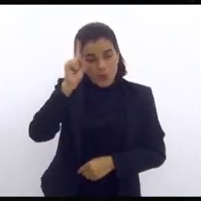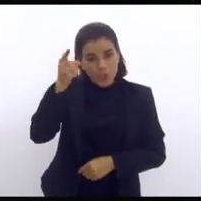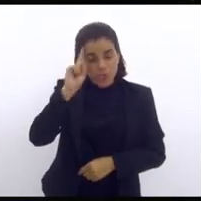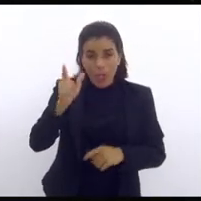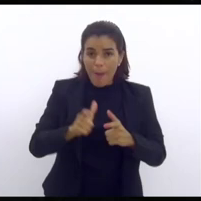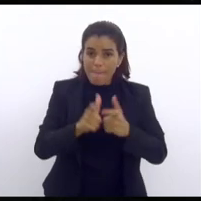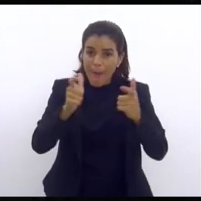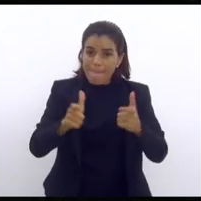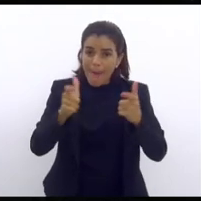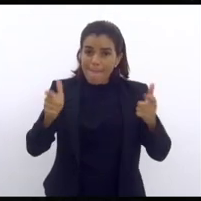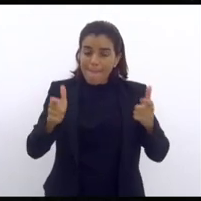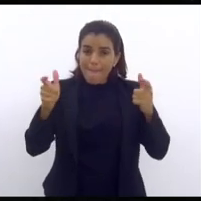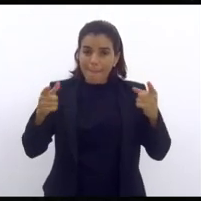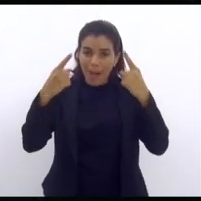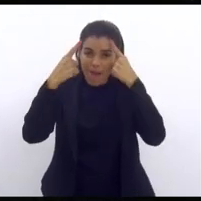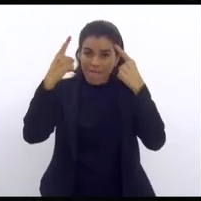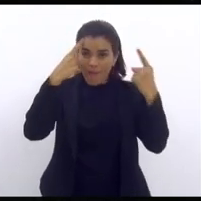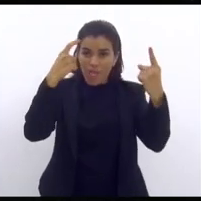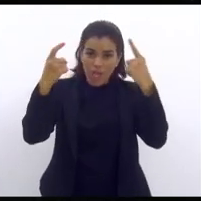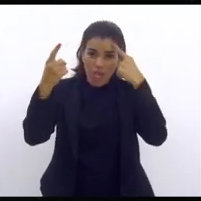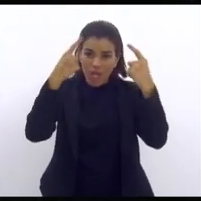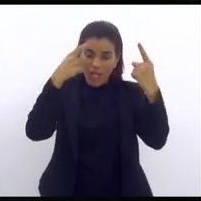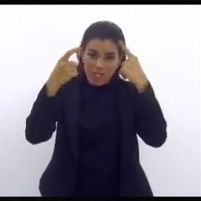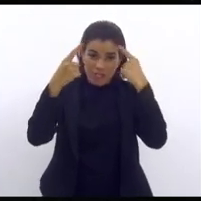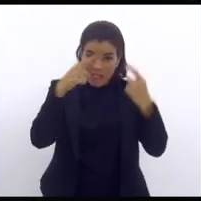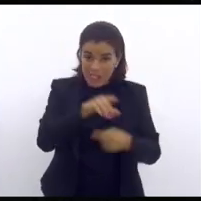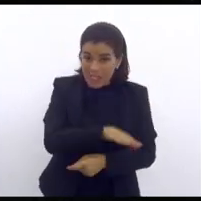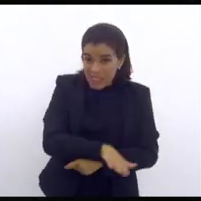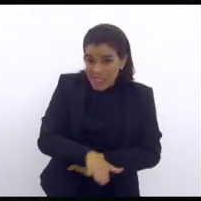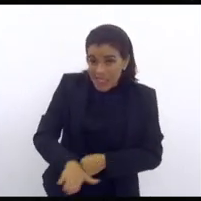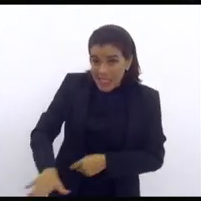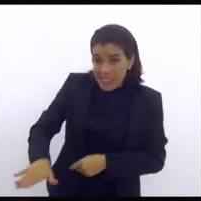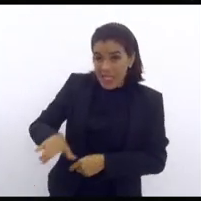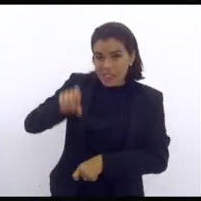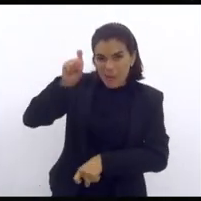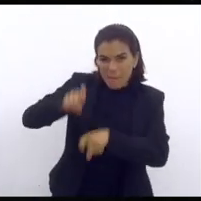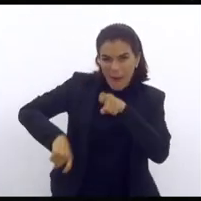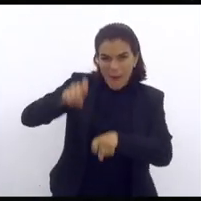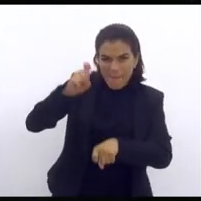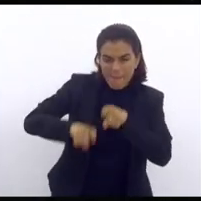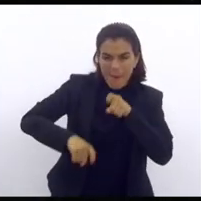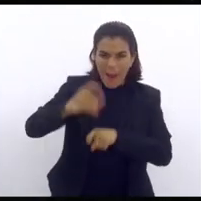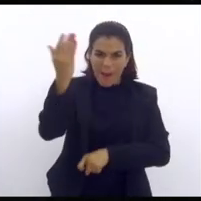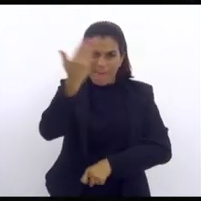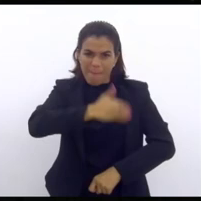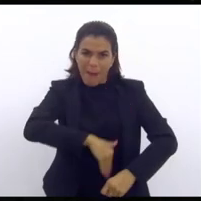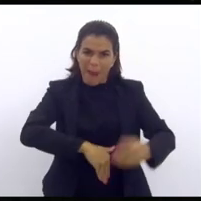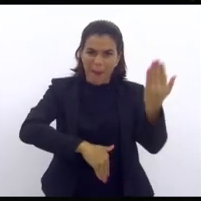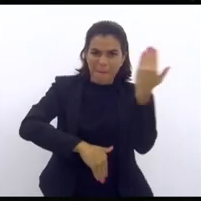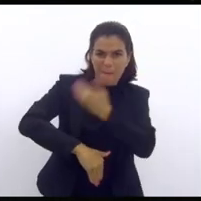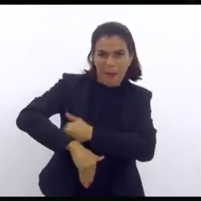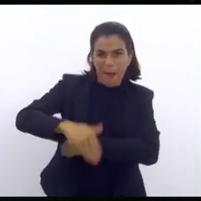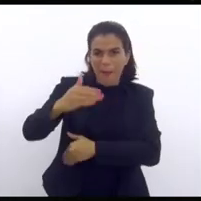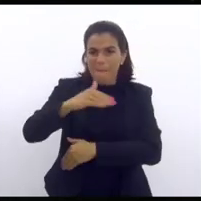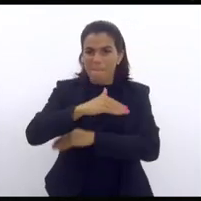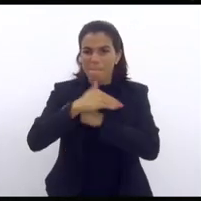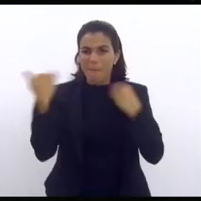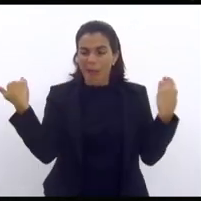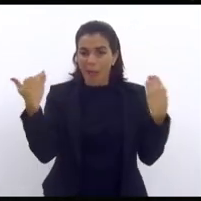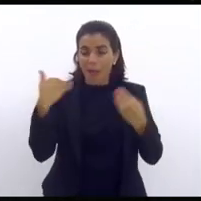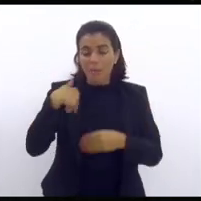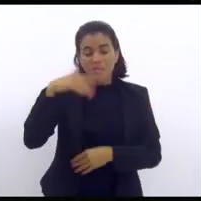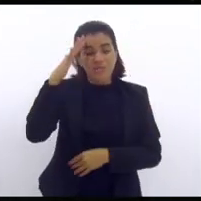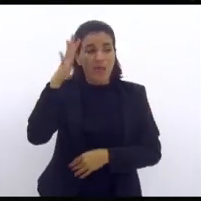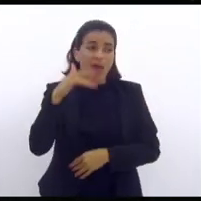aumenta a violência. A cada dia, crianças estão sendo violentadas, esquartejadas, e eu só vejo pessoas falando,